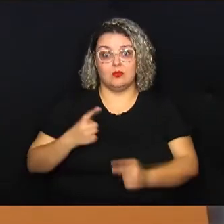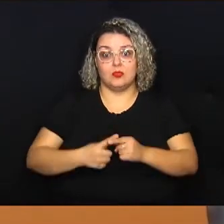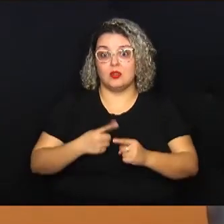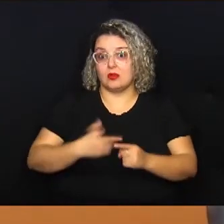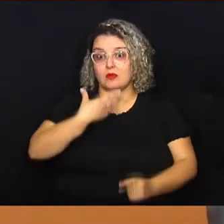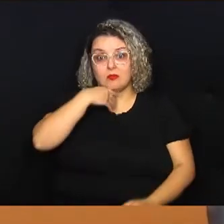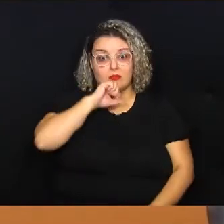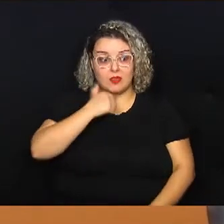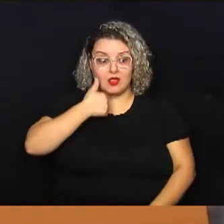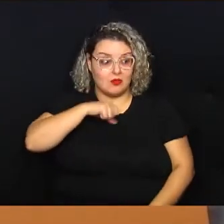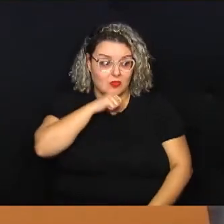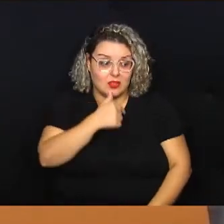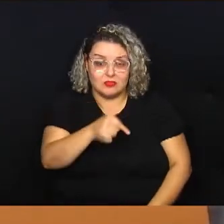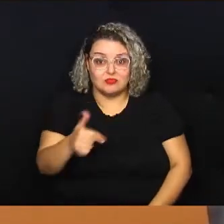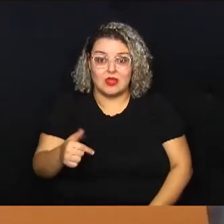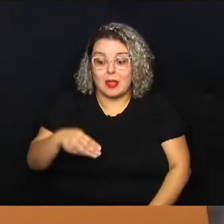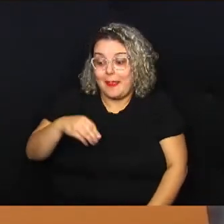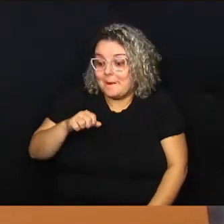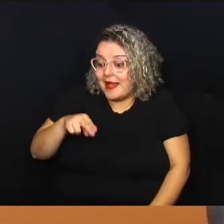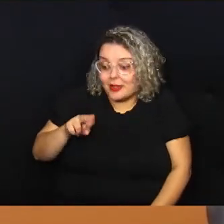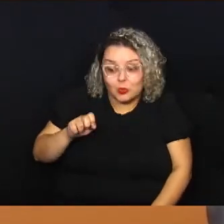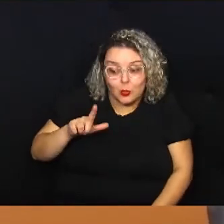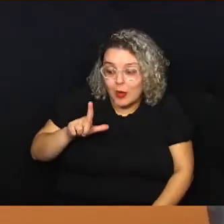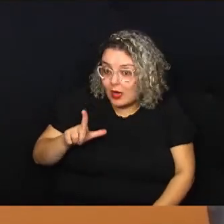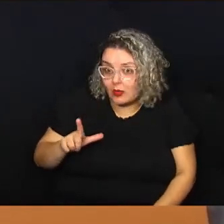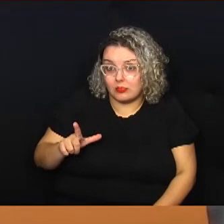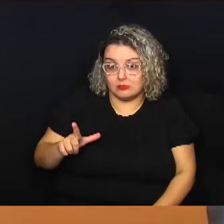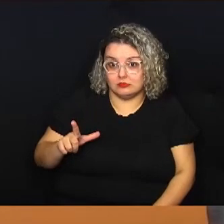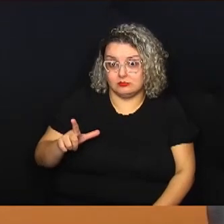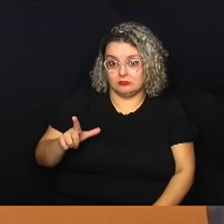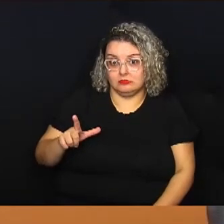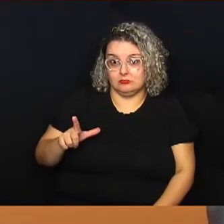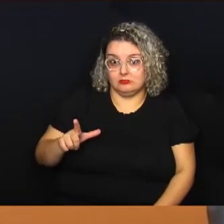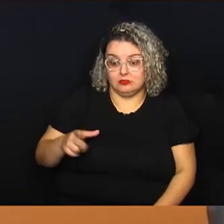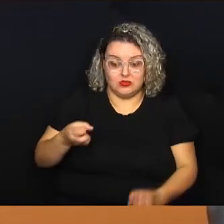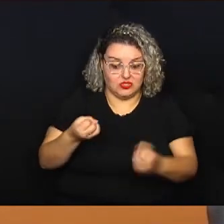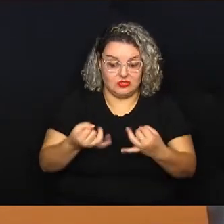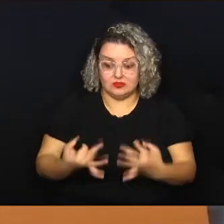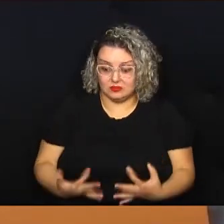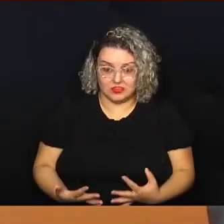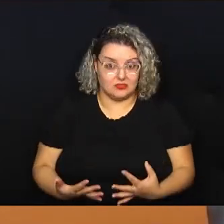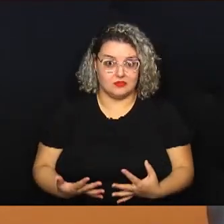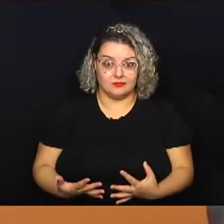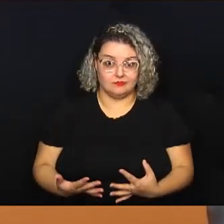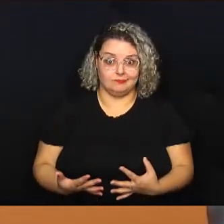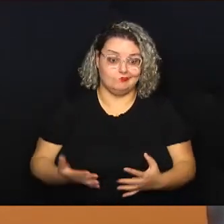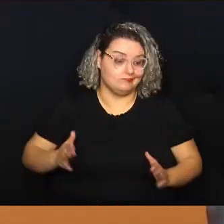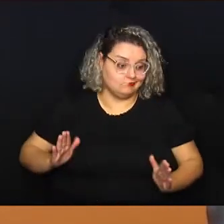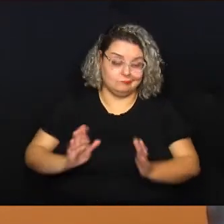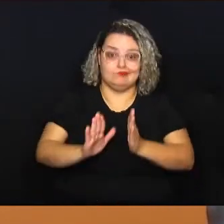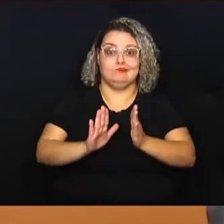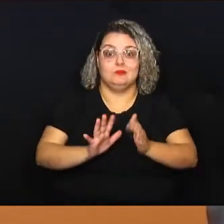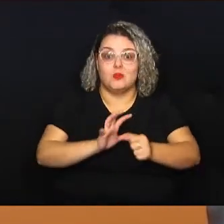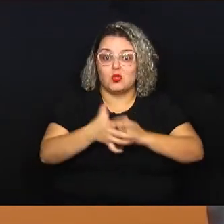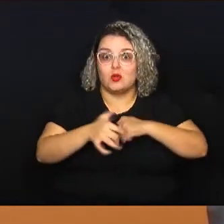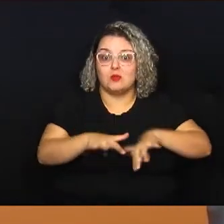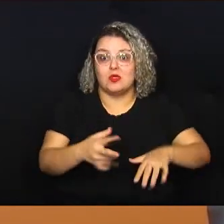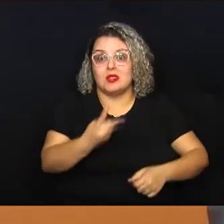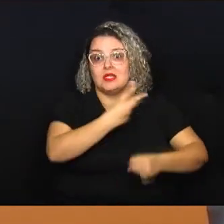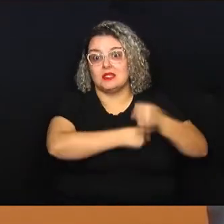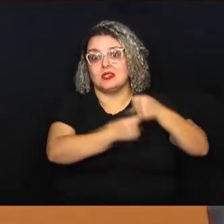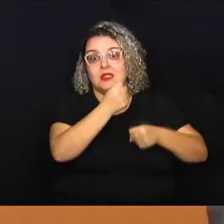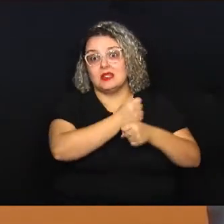instrução. Nem os pais sabem. Nós nos deparamos com a pandemia, há dois anos atrás. E na